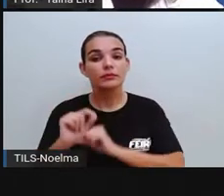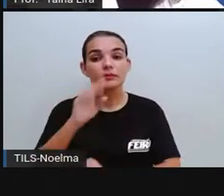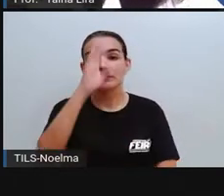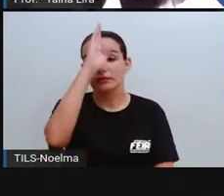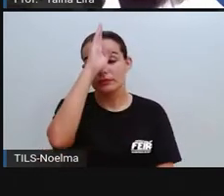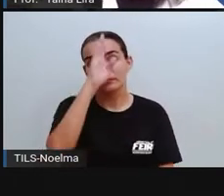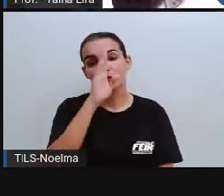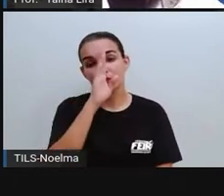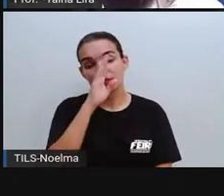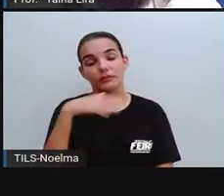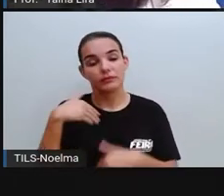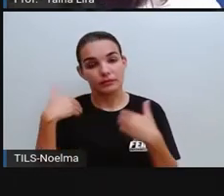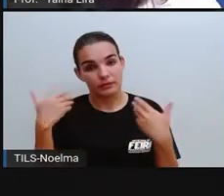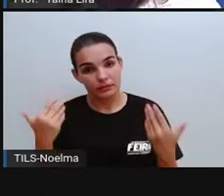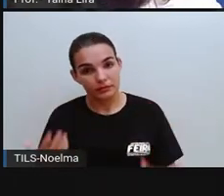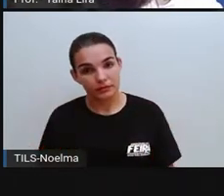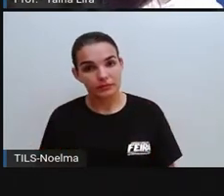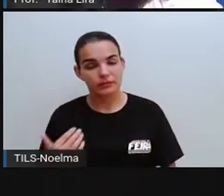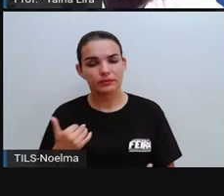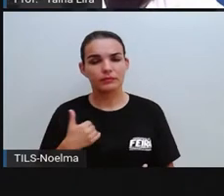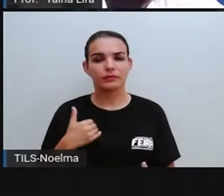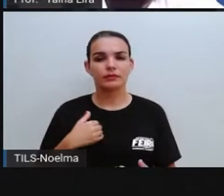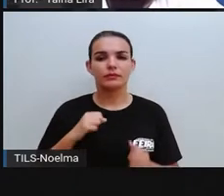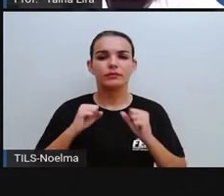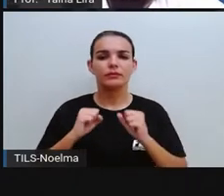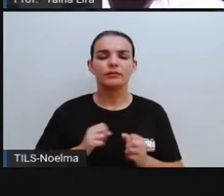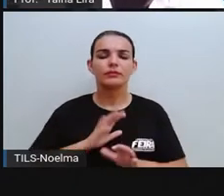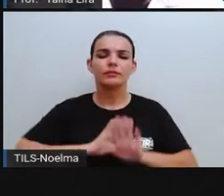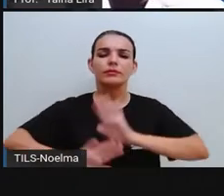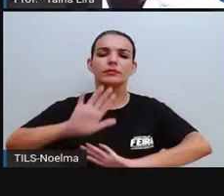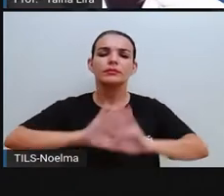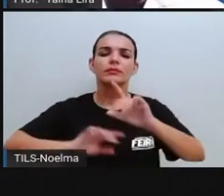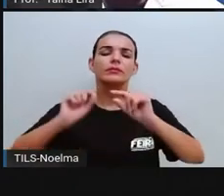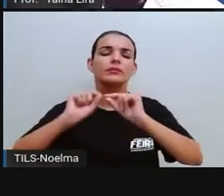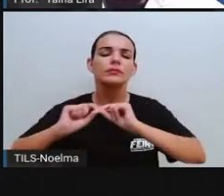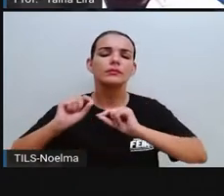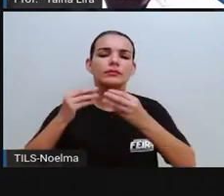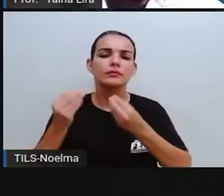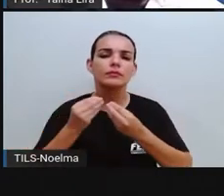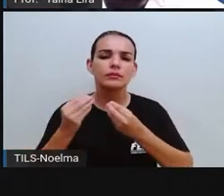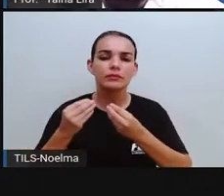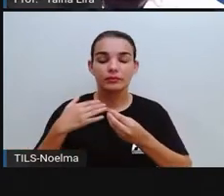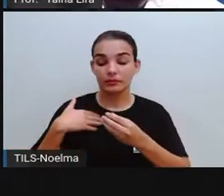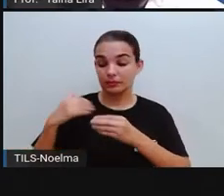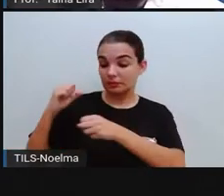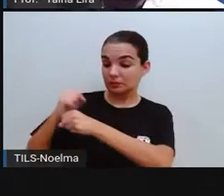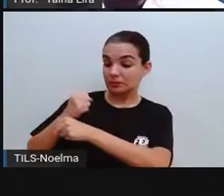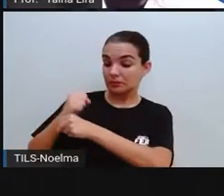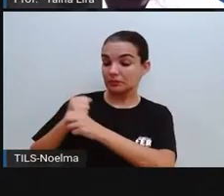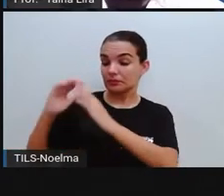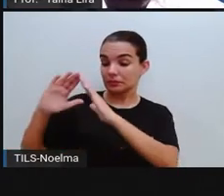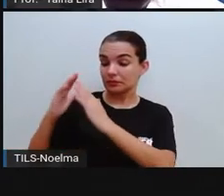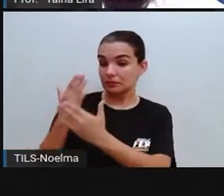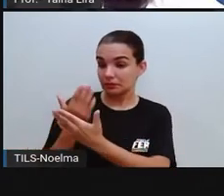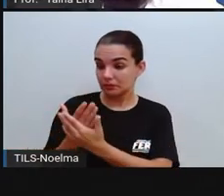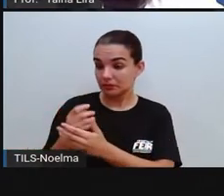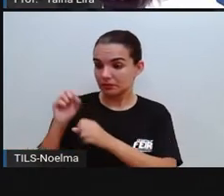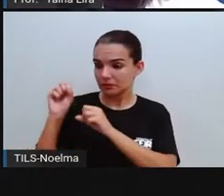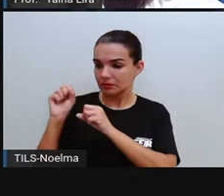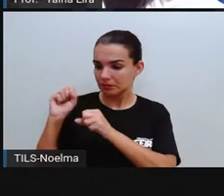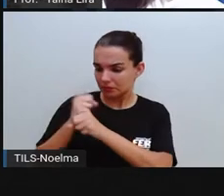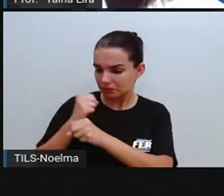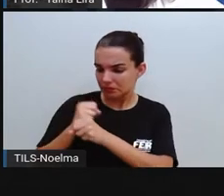espaços públicos. Como é que eu posso preservar, pró, a minha escola, que foi construída aí pelo governo municipal,